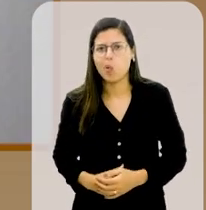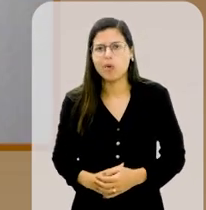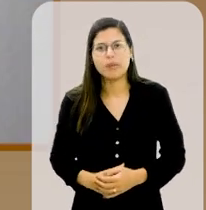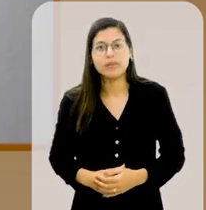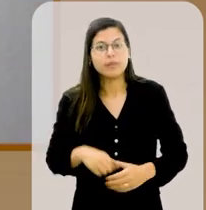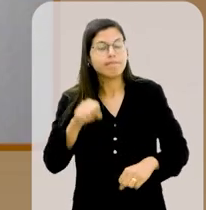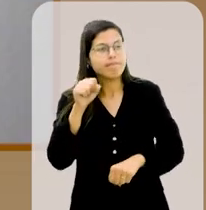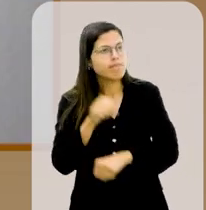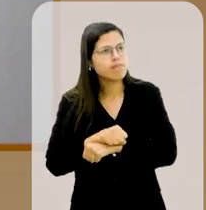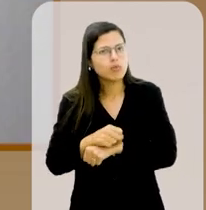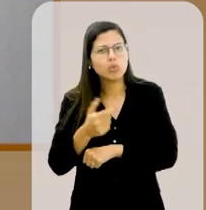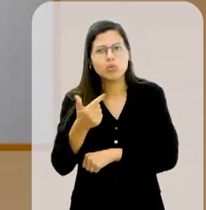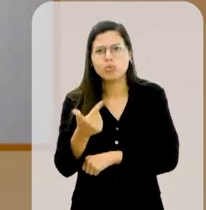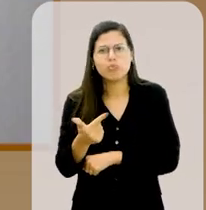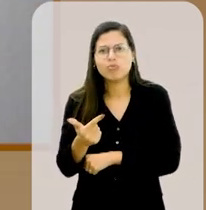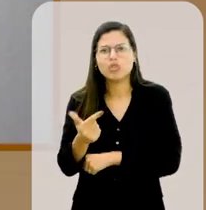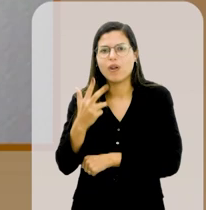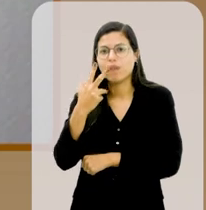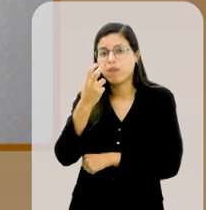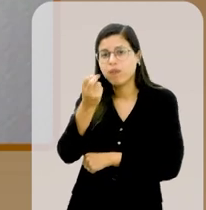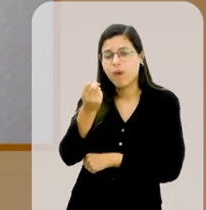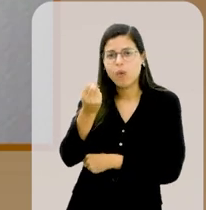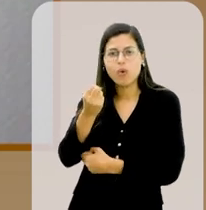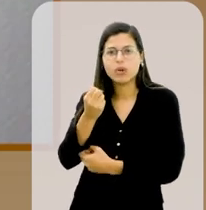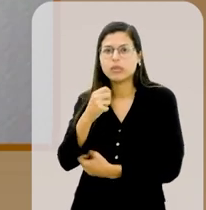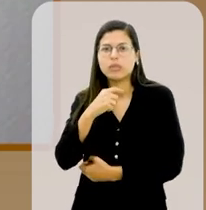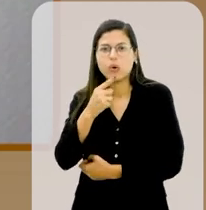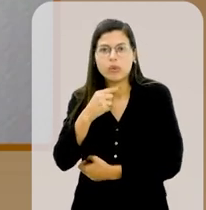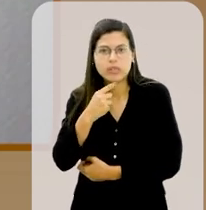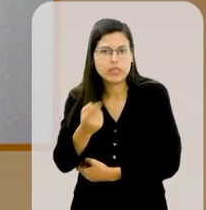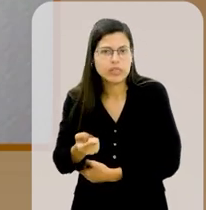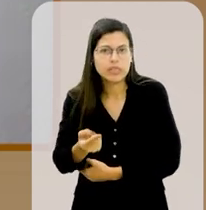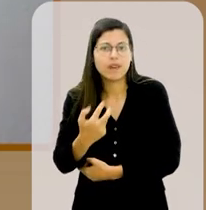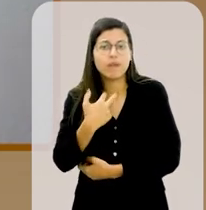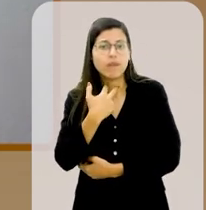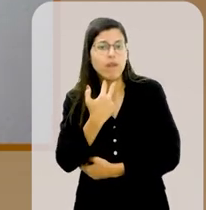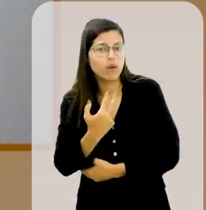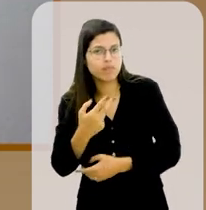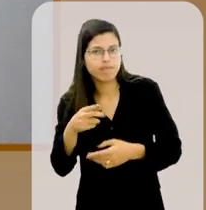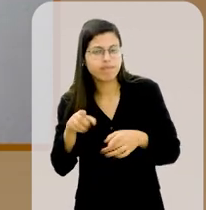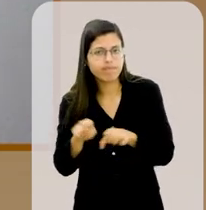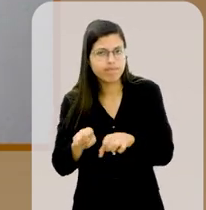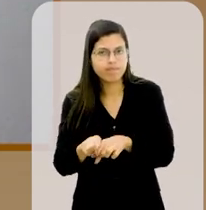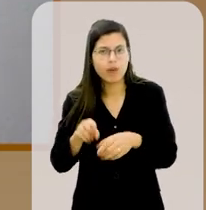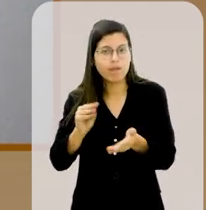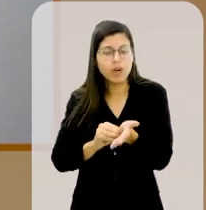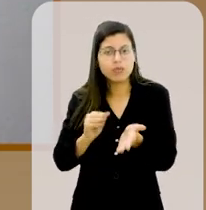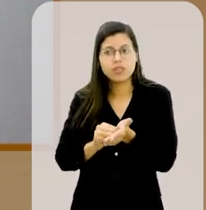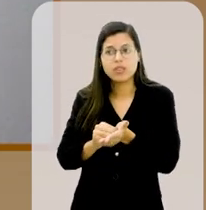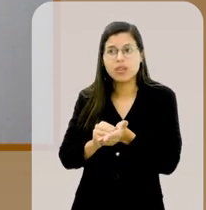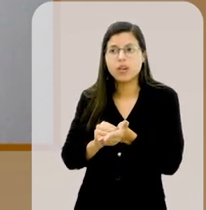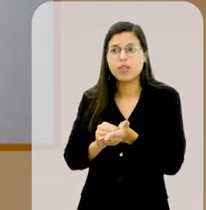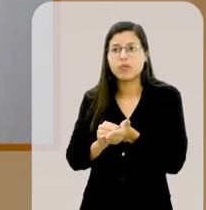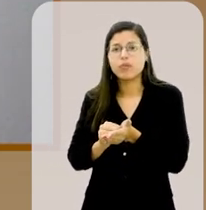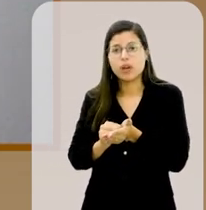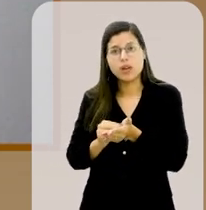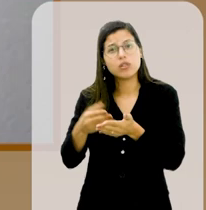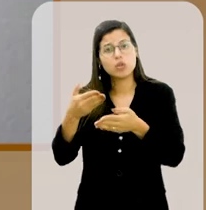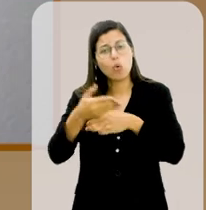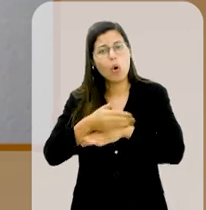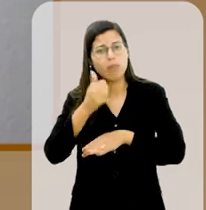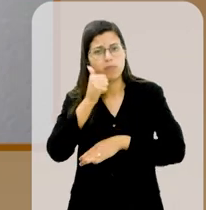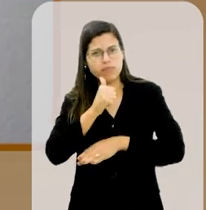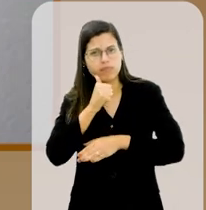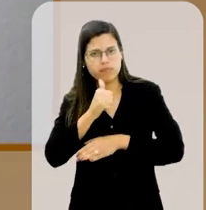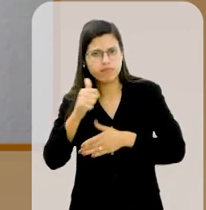totalmente inerte, sem forças, sem ter voz. e quando chegou a moça que trabalhava na